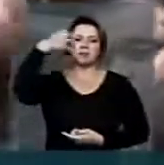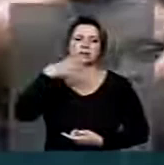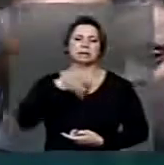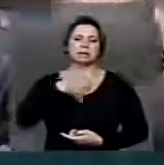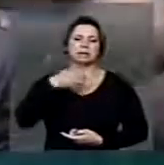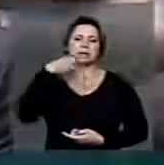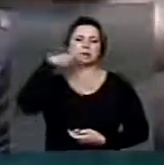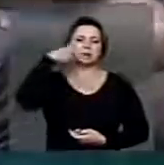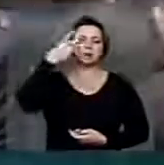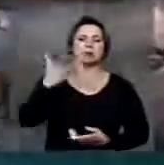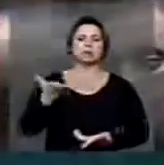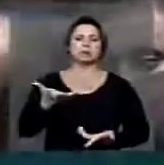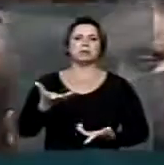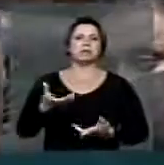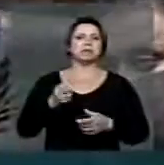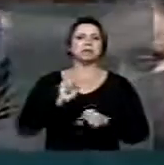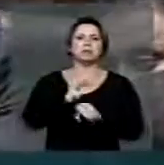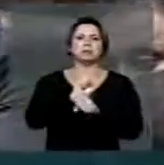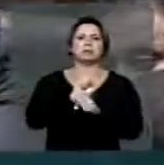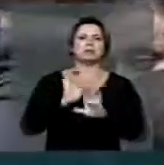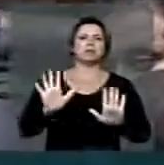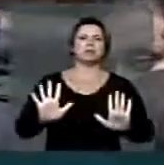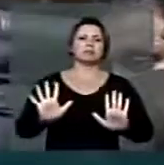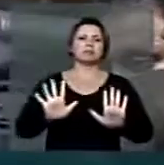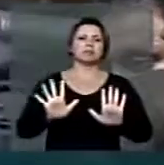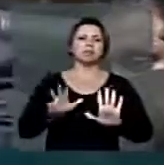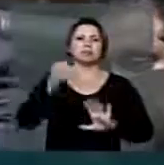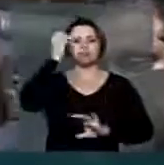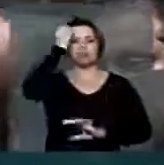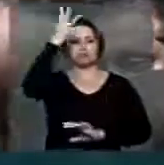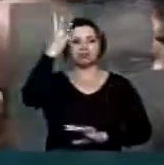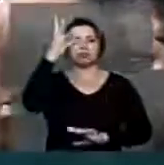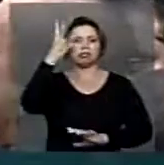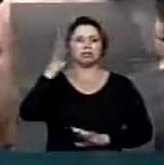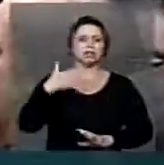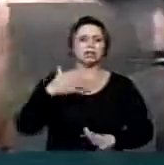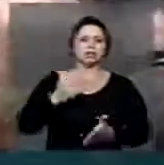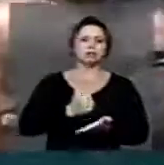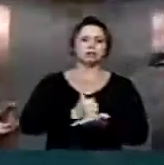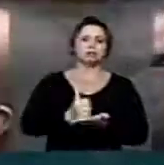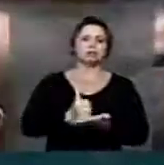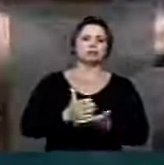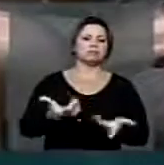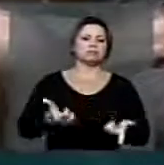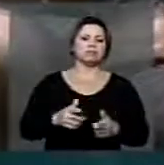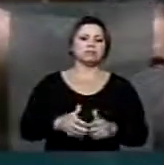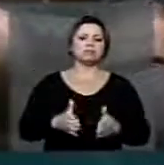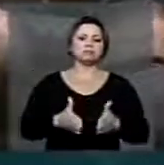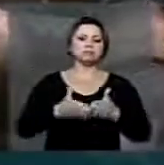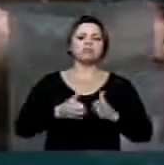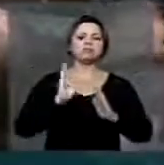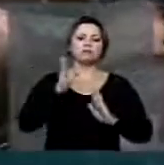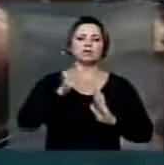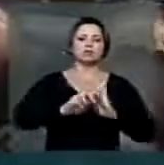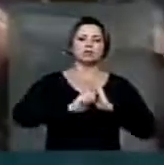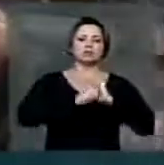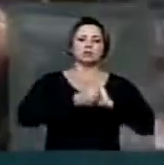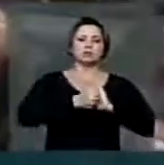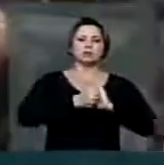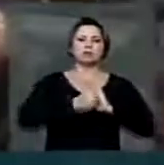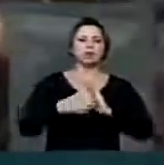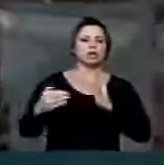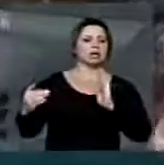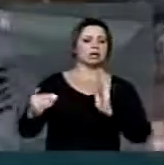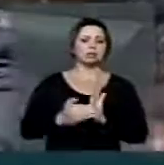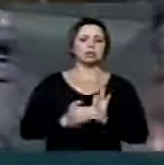situação de exaustão. Nós vamos insistir nessa obstrução ao seu limite.